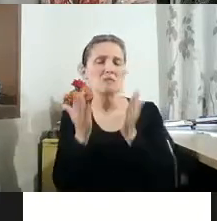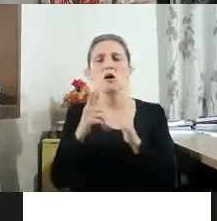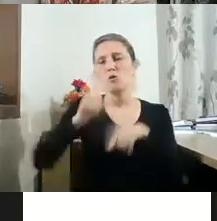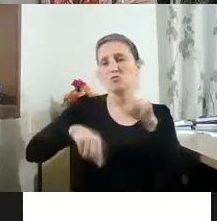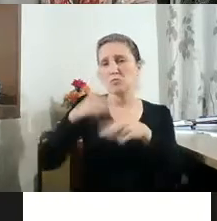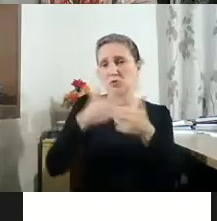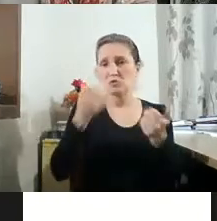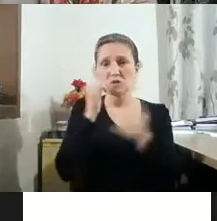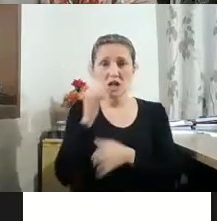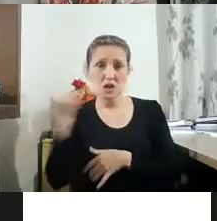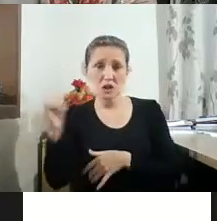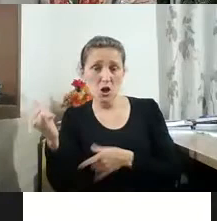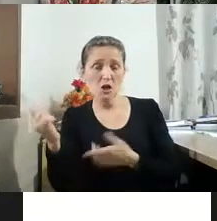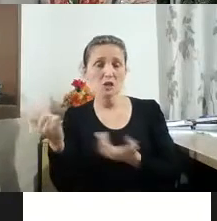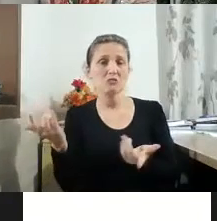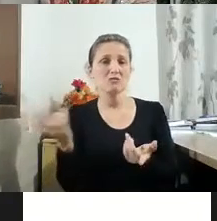eletroeletrônicos.